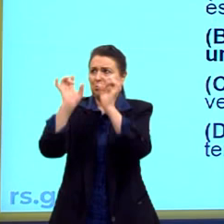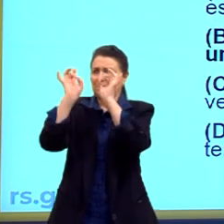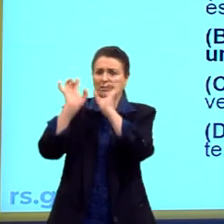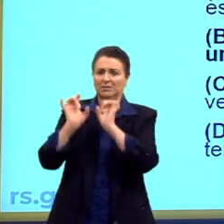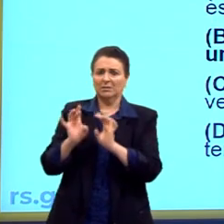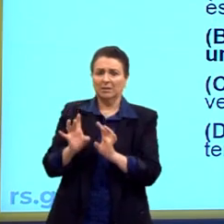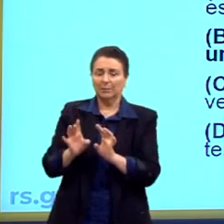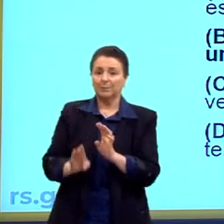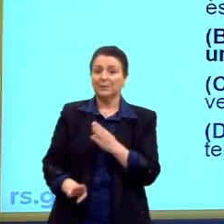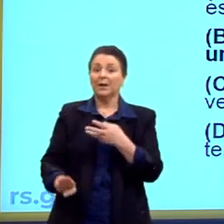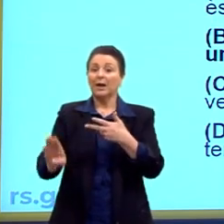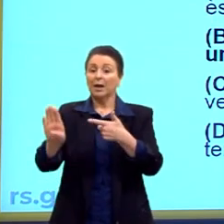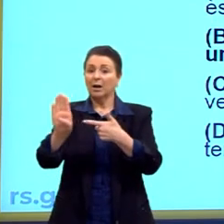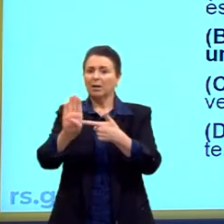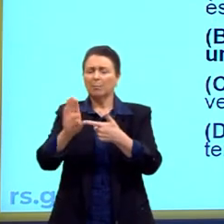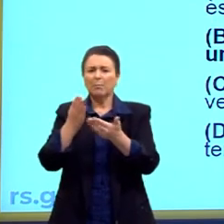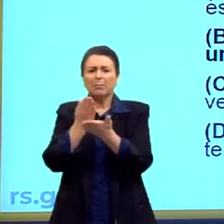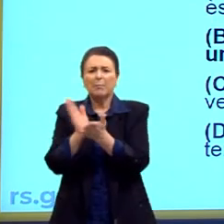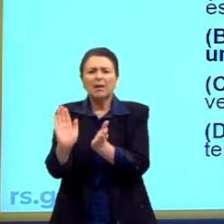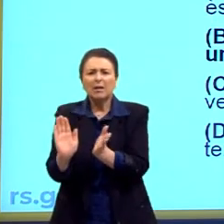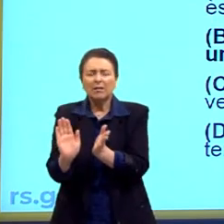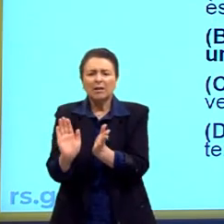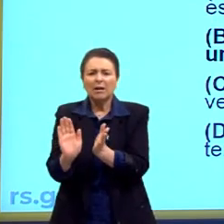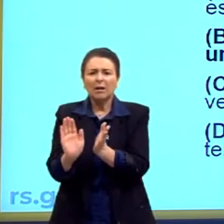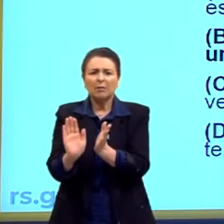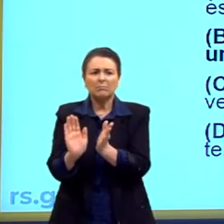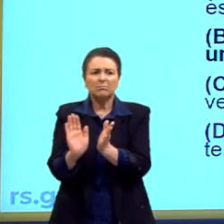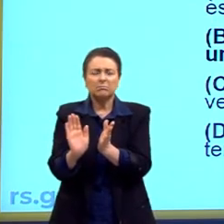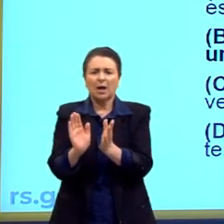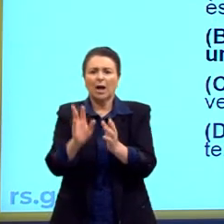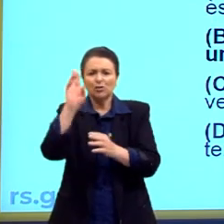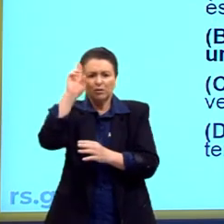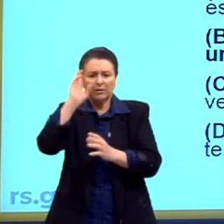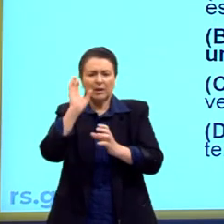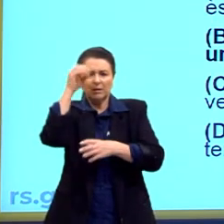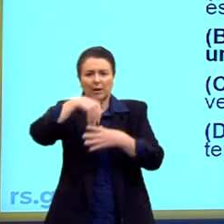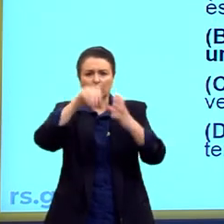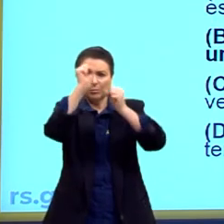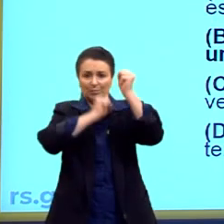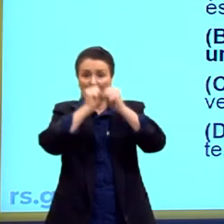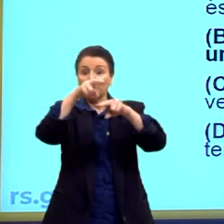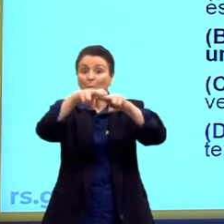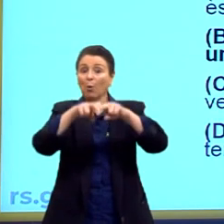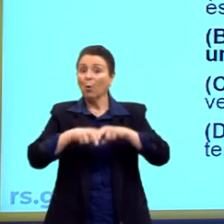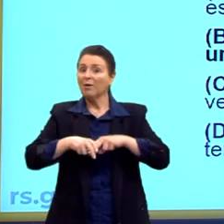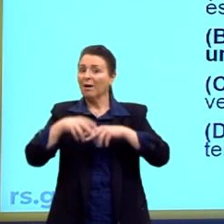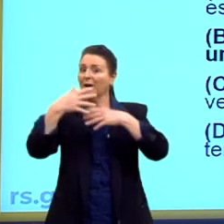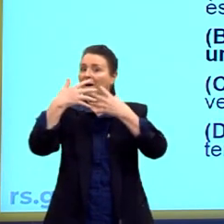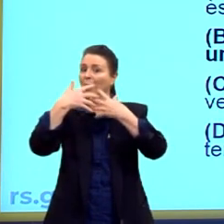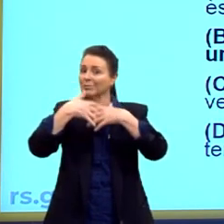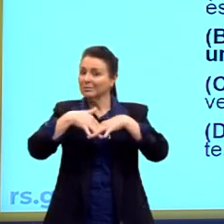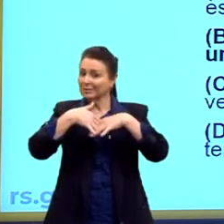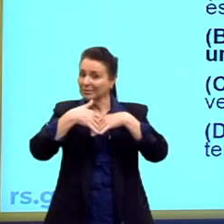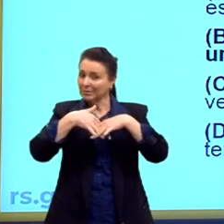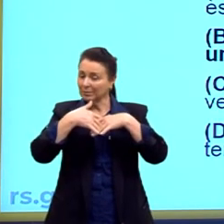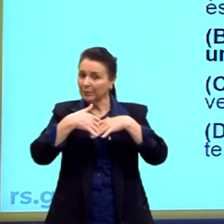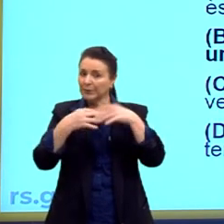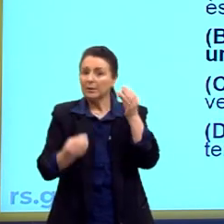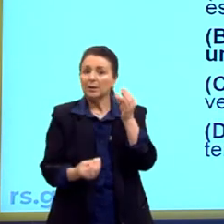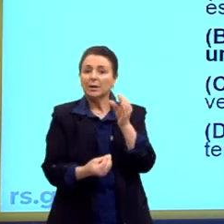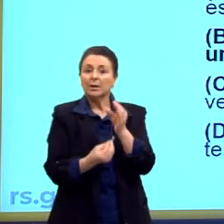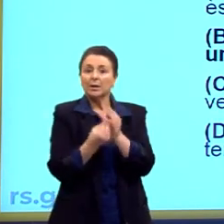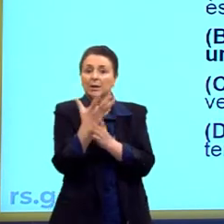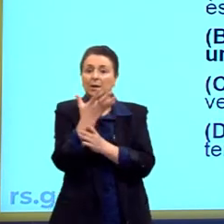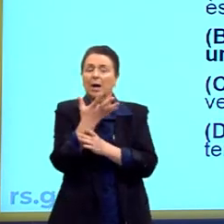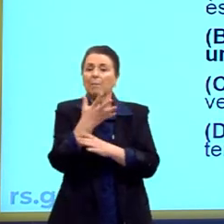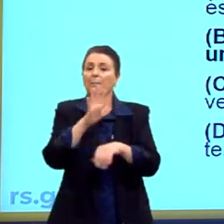Alternativa B, a perda dos cargos industriais para automação sempre resultou na criação de um número maior